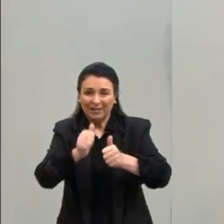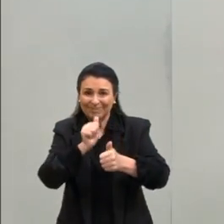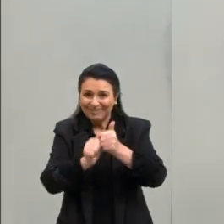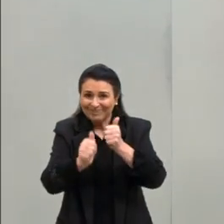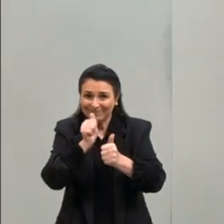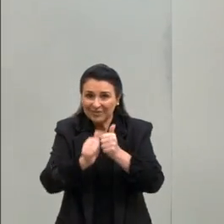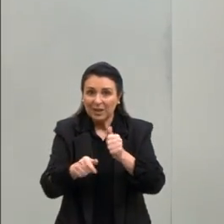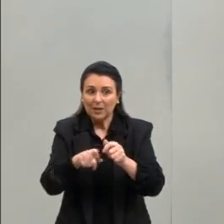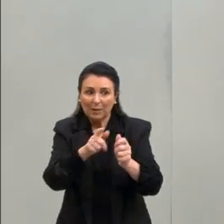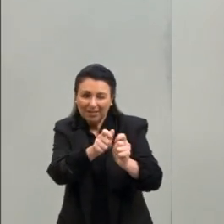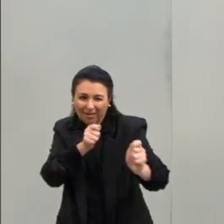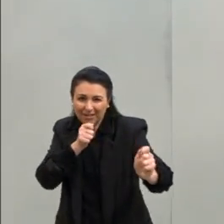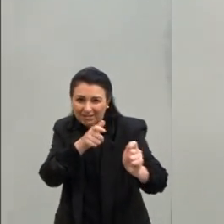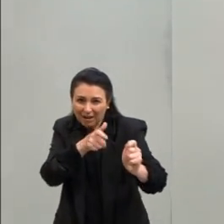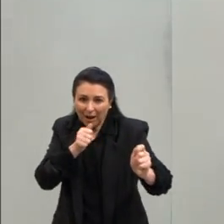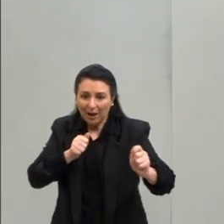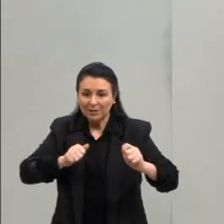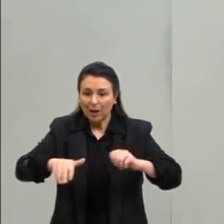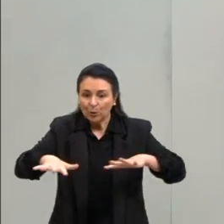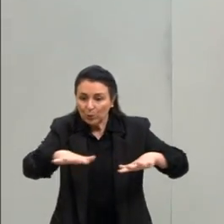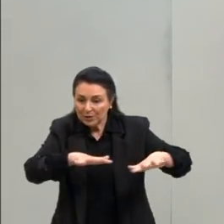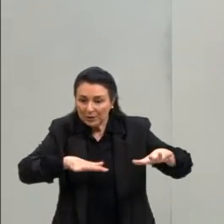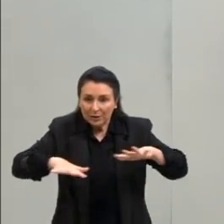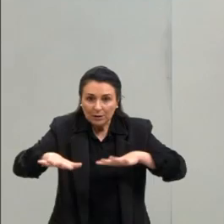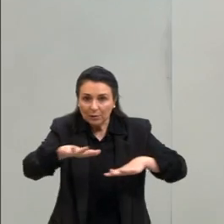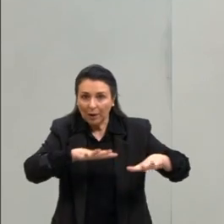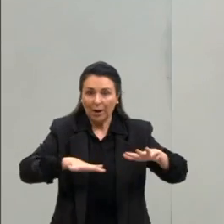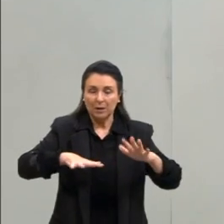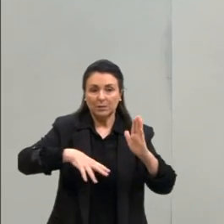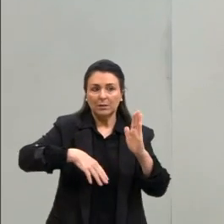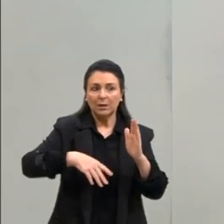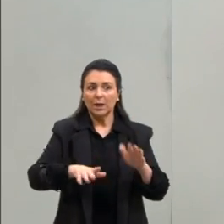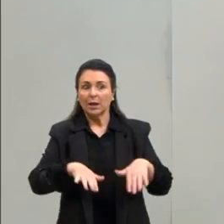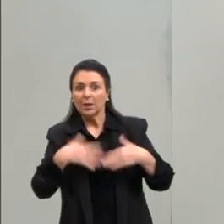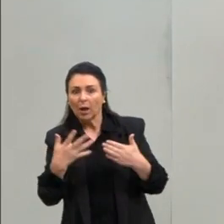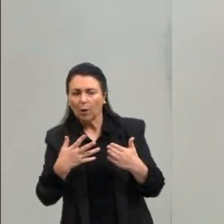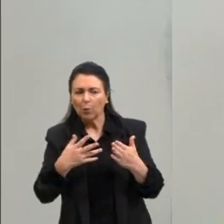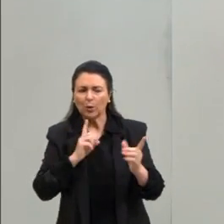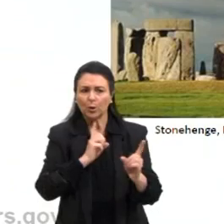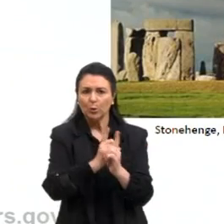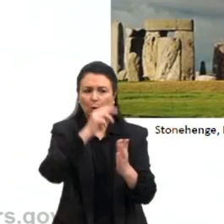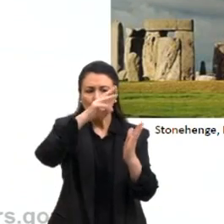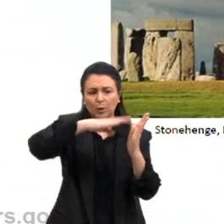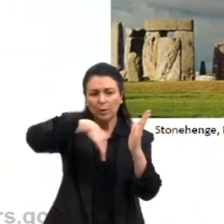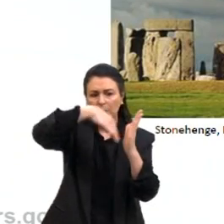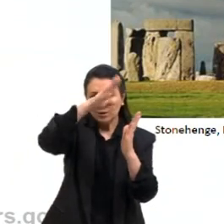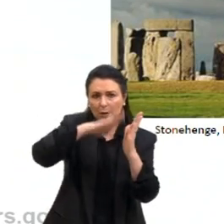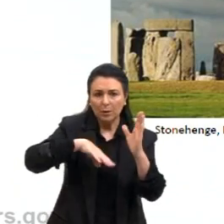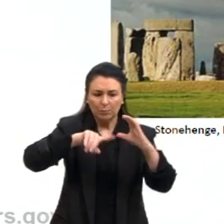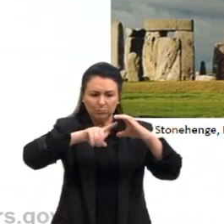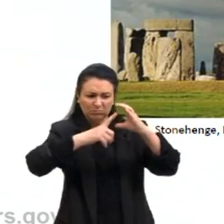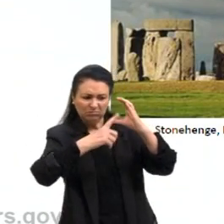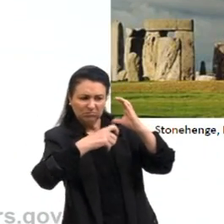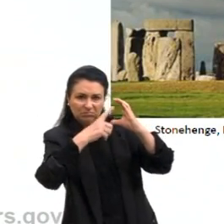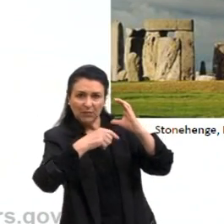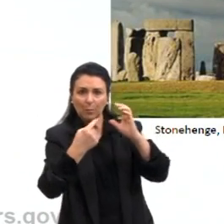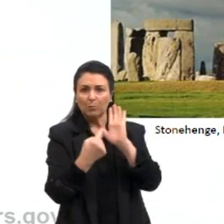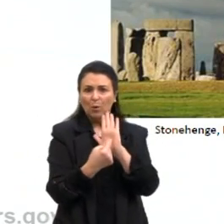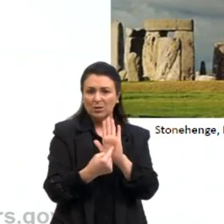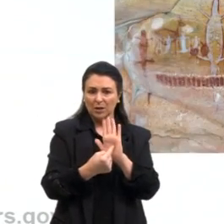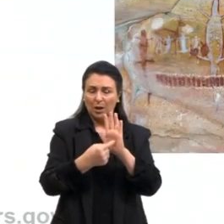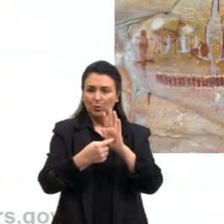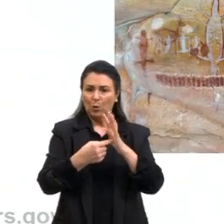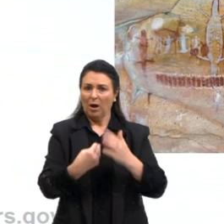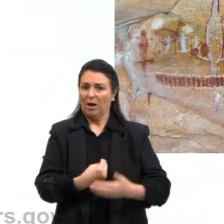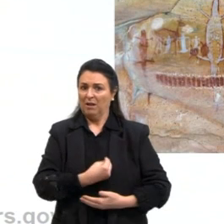os períodos de rituais, essas pinturas encontradas nas paredes das cavernas, registrando cenas do cotidiano, mas